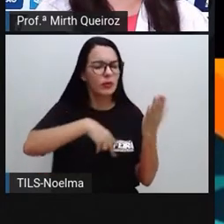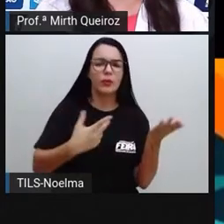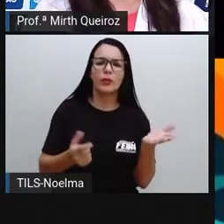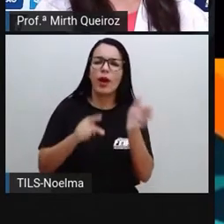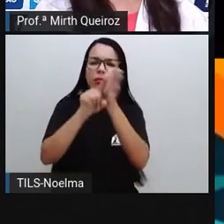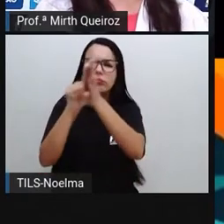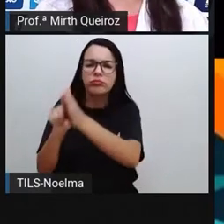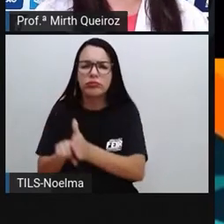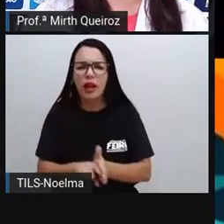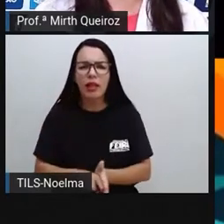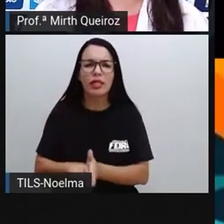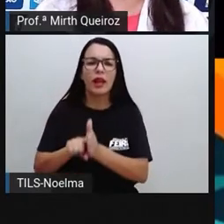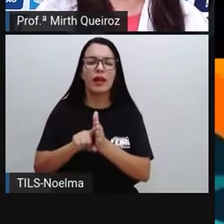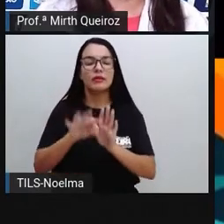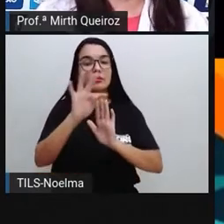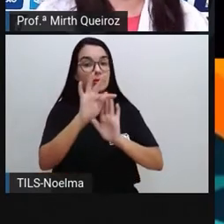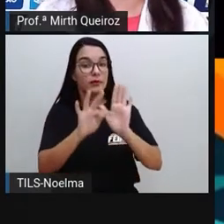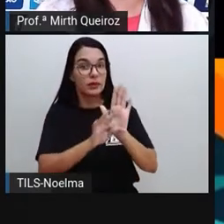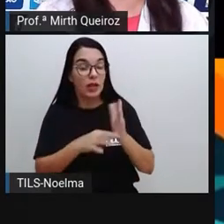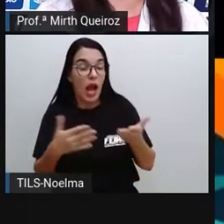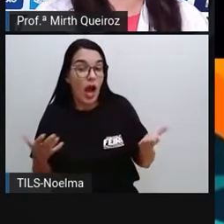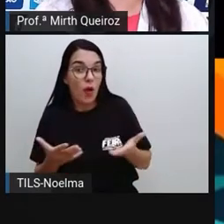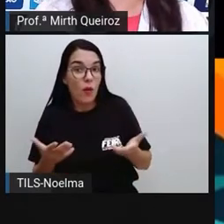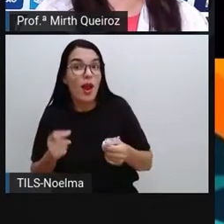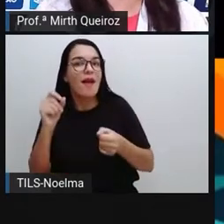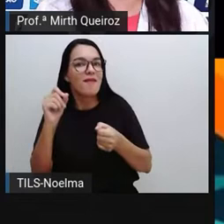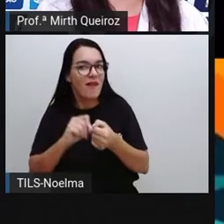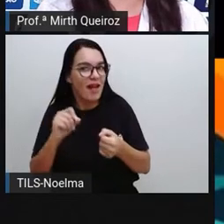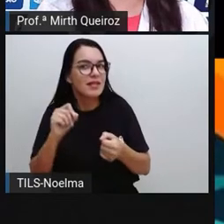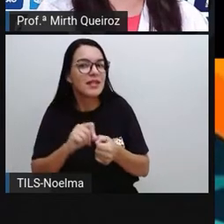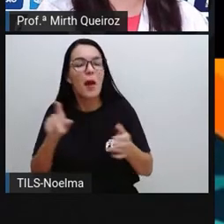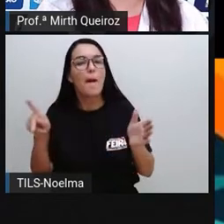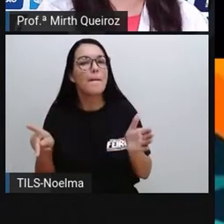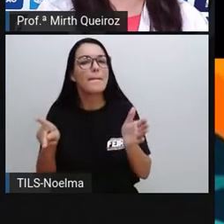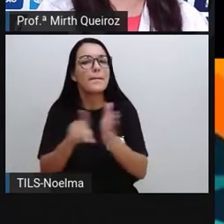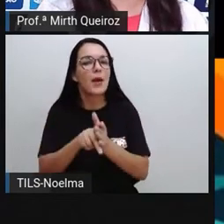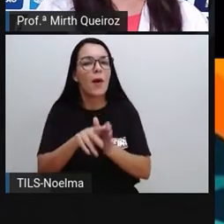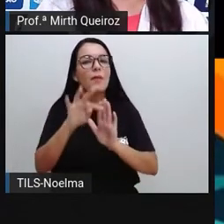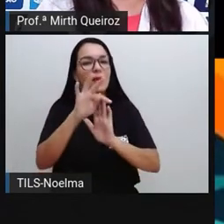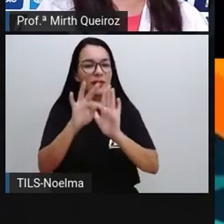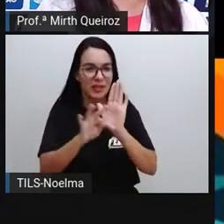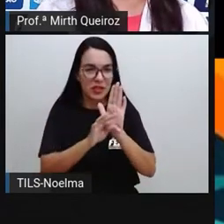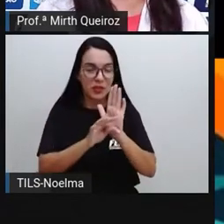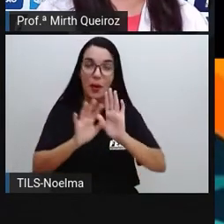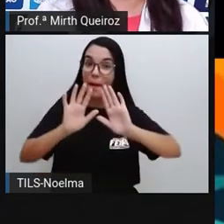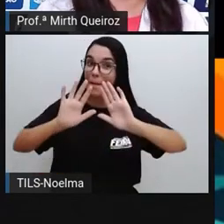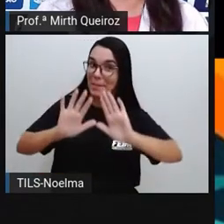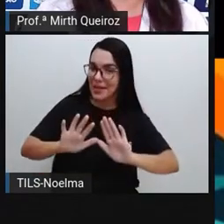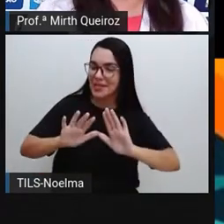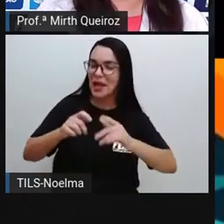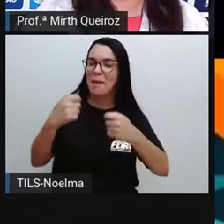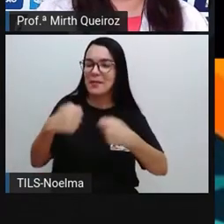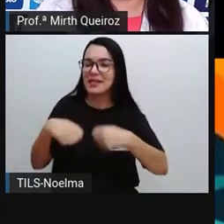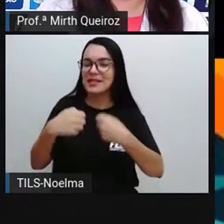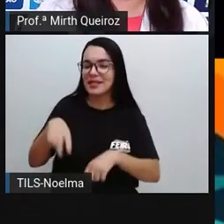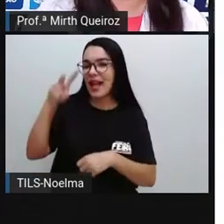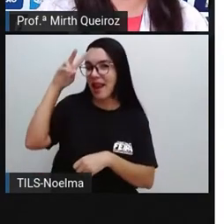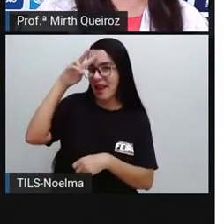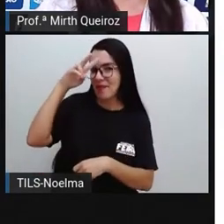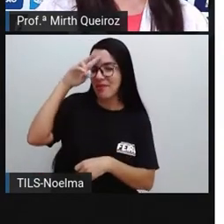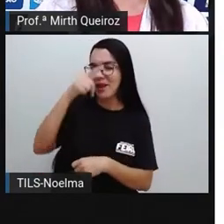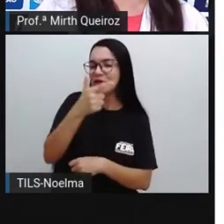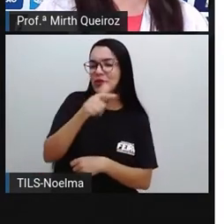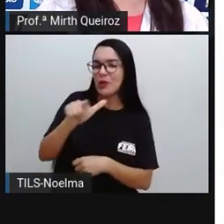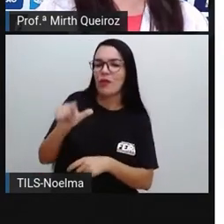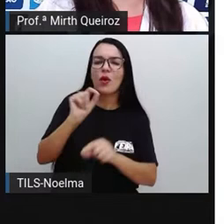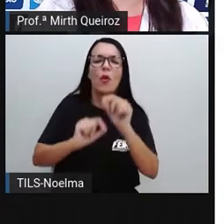texto. E agora a gente vai produzir um texto de divulgação científica. Mas, para isso, é importante que a gente relembre um pouquinho o que seria